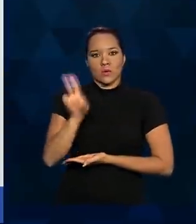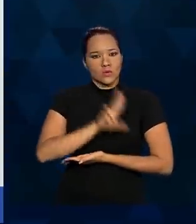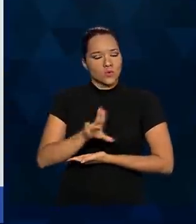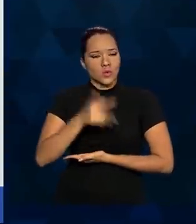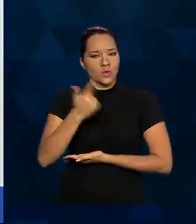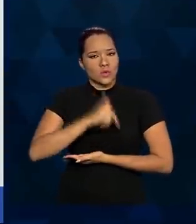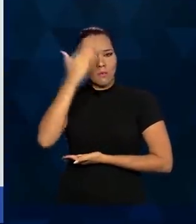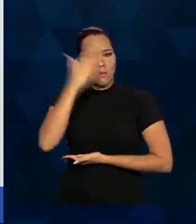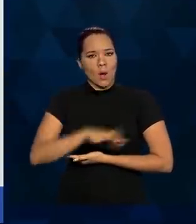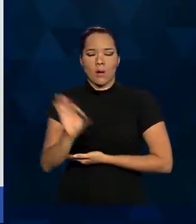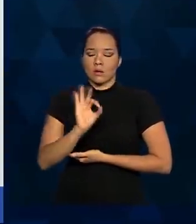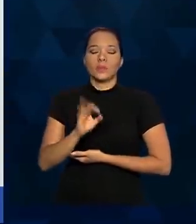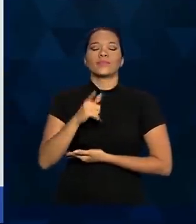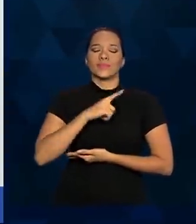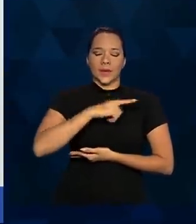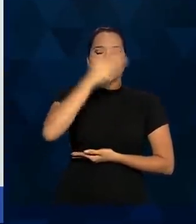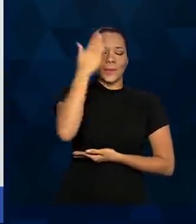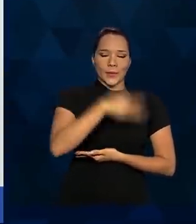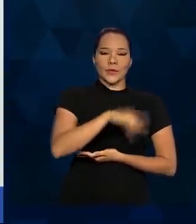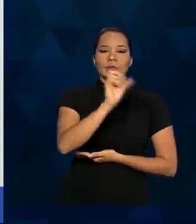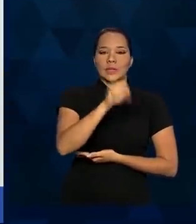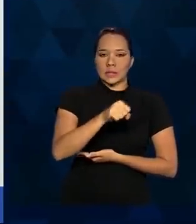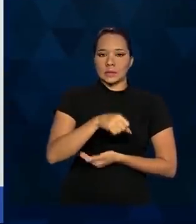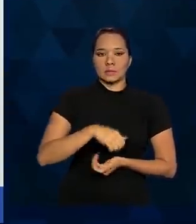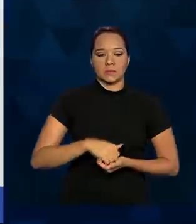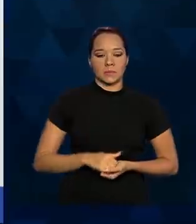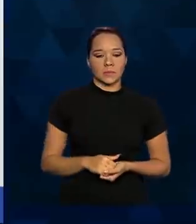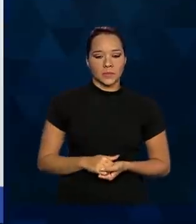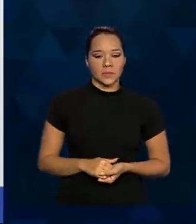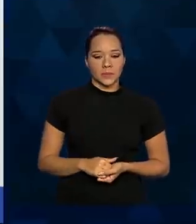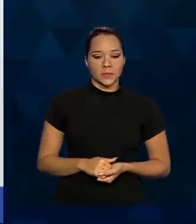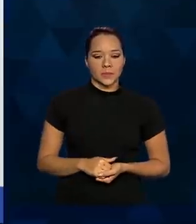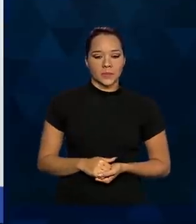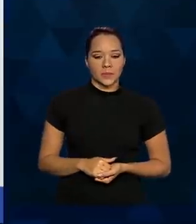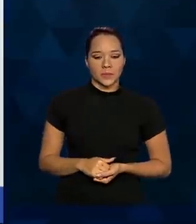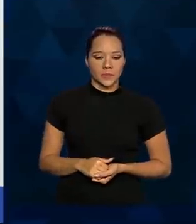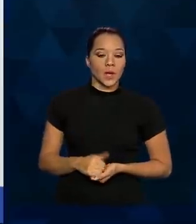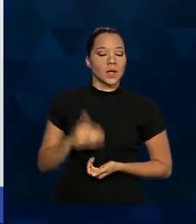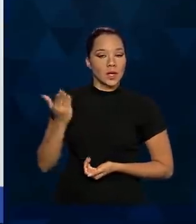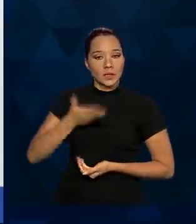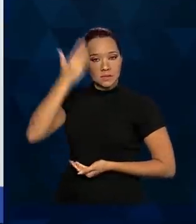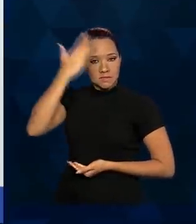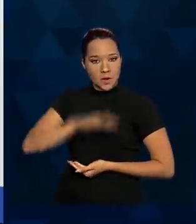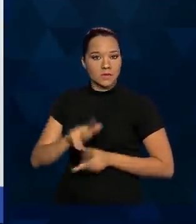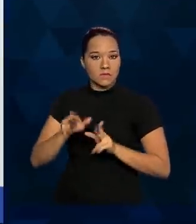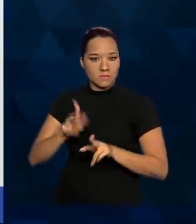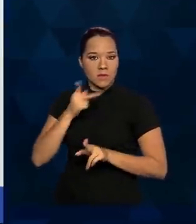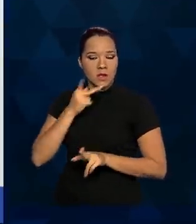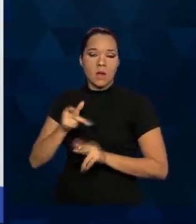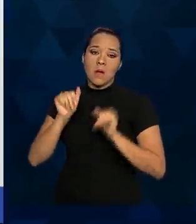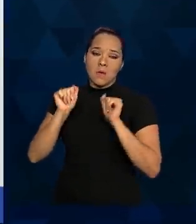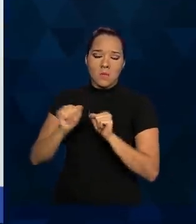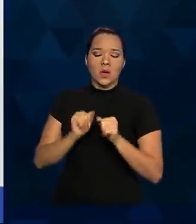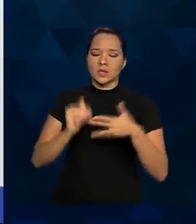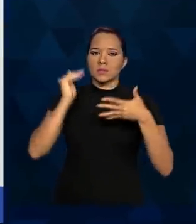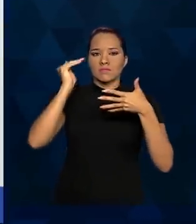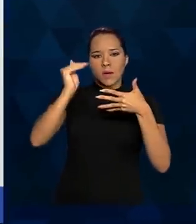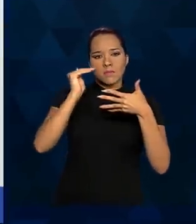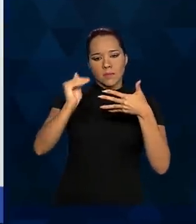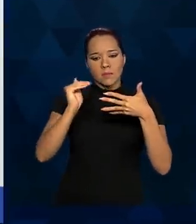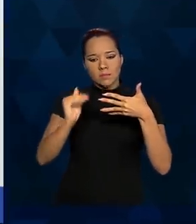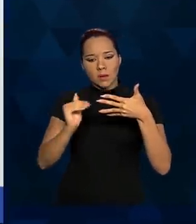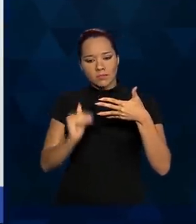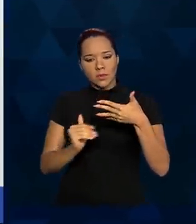evidências. Há, sim, evidências. Próximo. E essas evidências, como eu disse, elas podem ser classificadas de